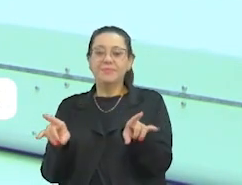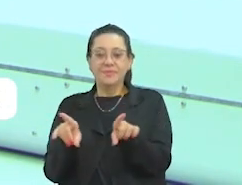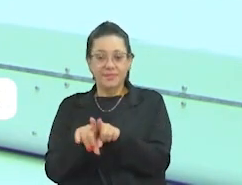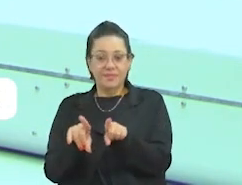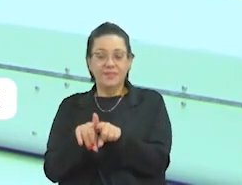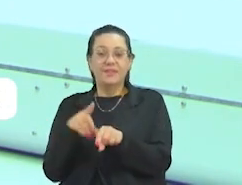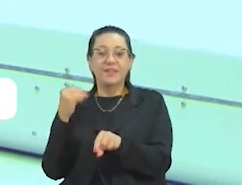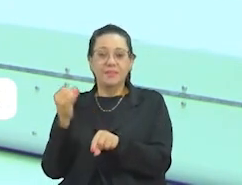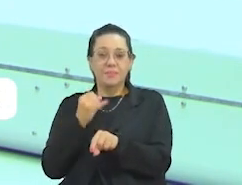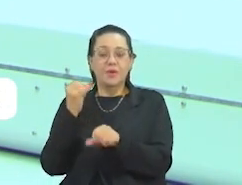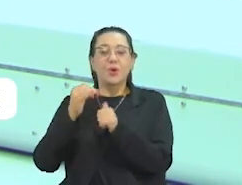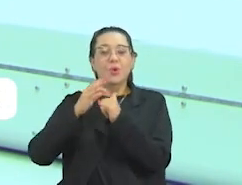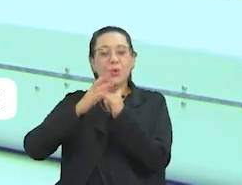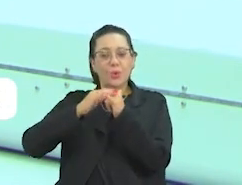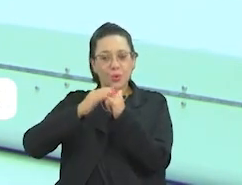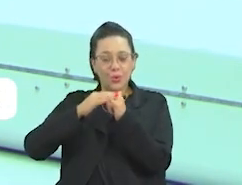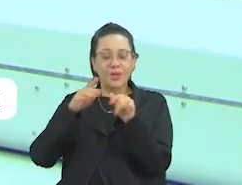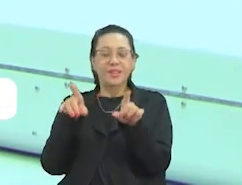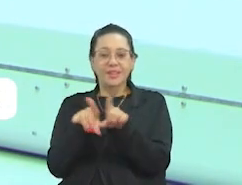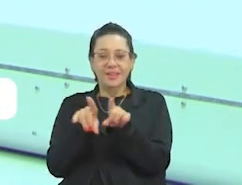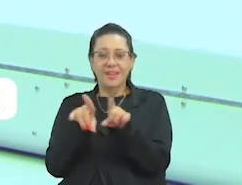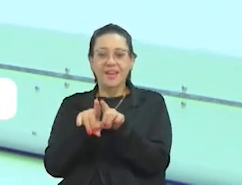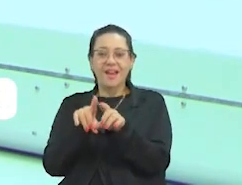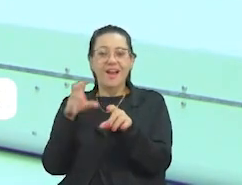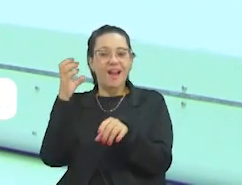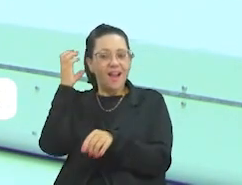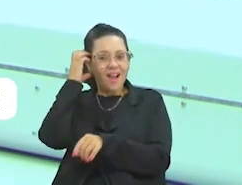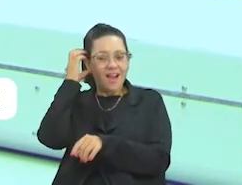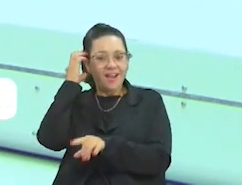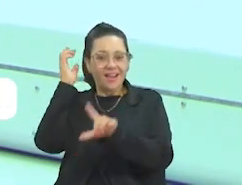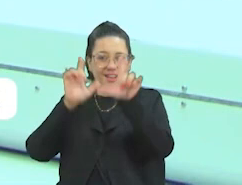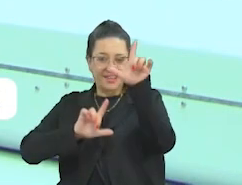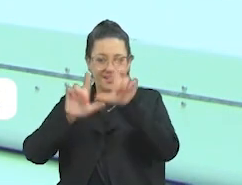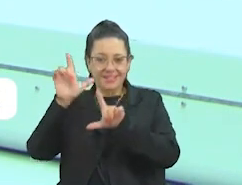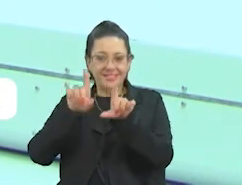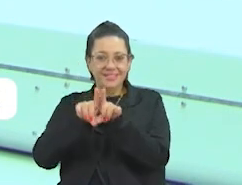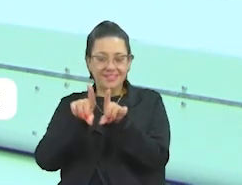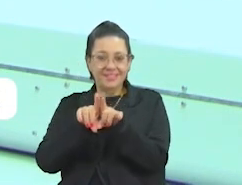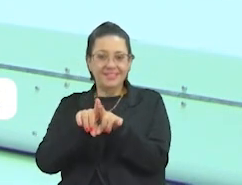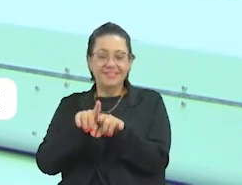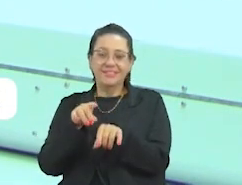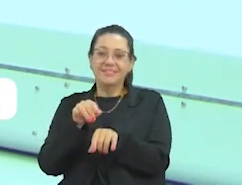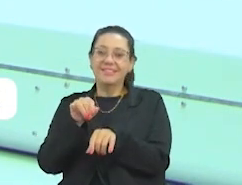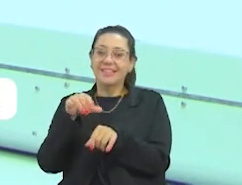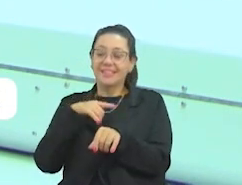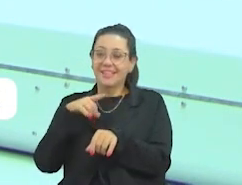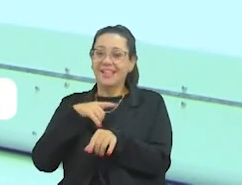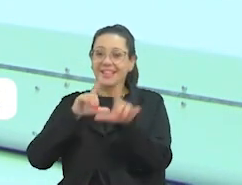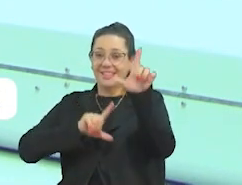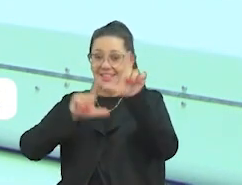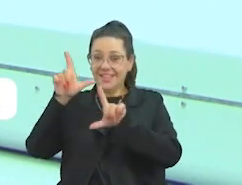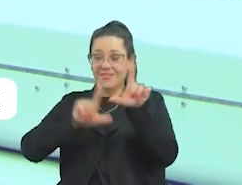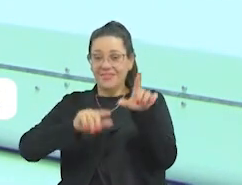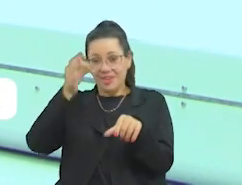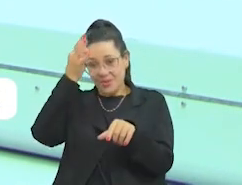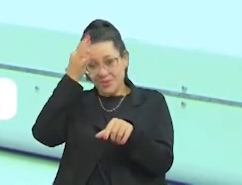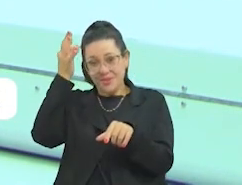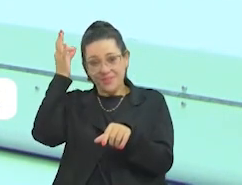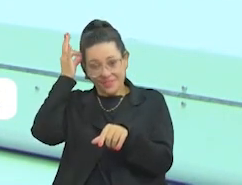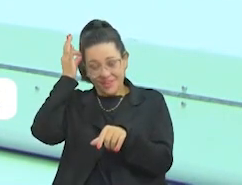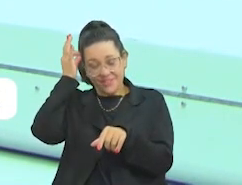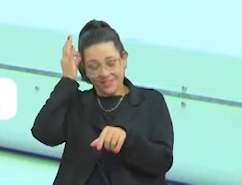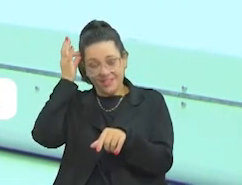também pelo YouTube, e aqui pela rádio e TV, pela TV Unifev, perdão, a partir das 6 horas da tarde.